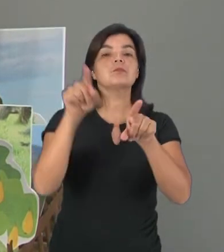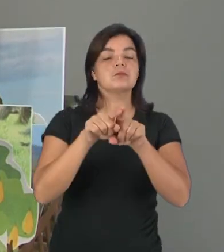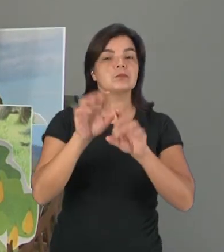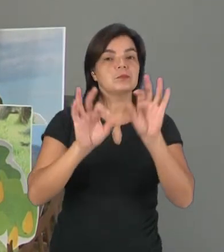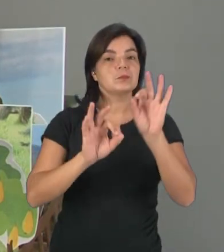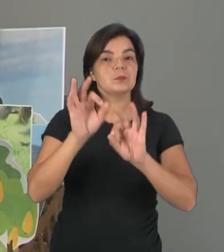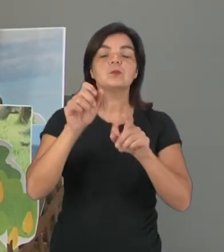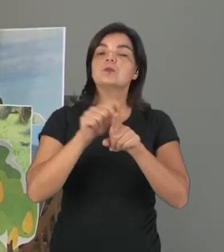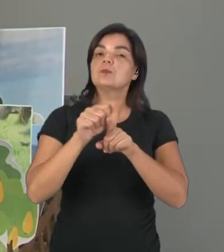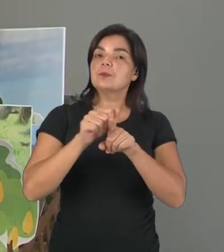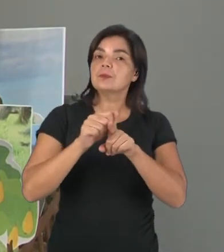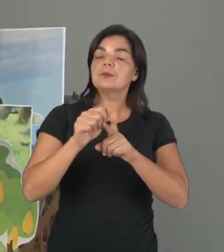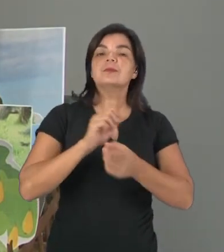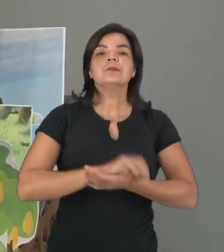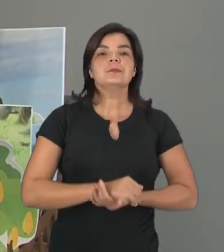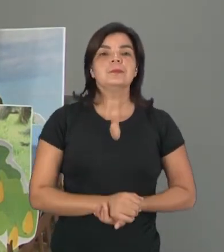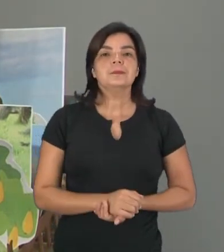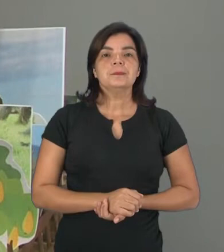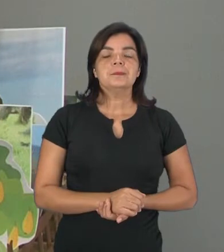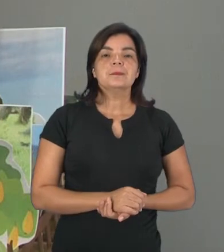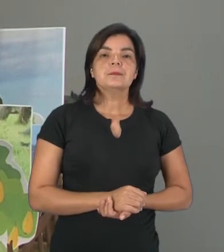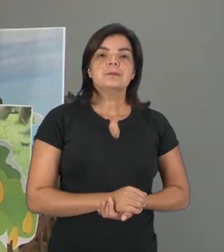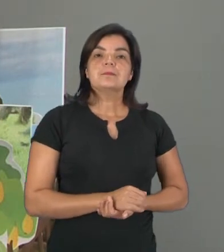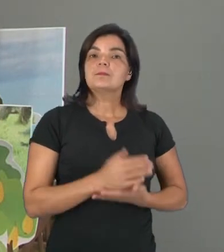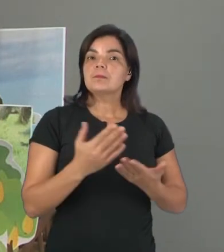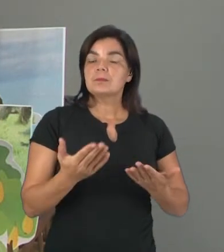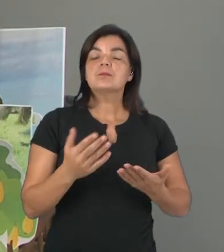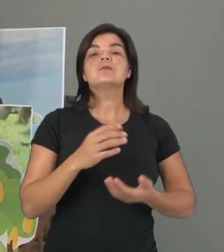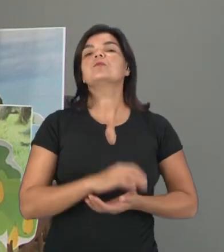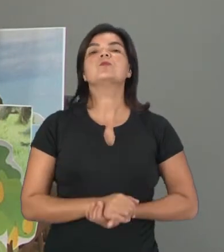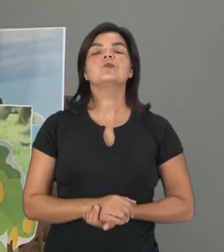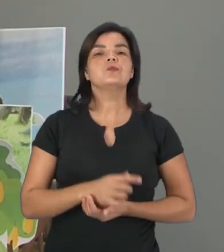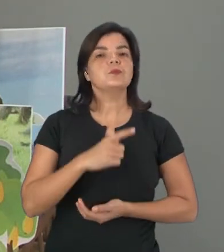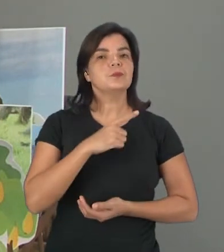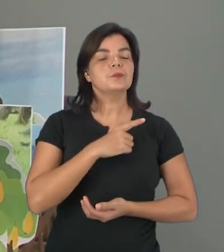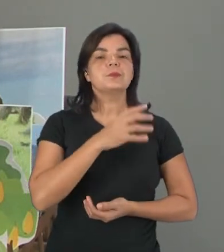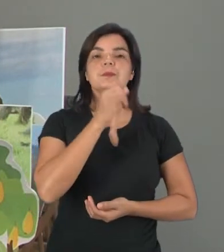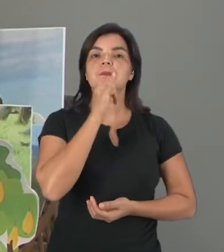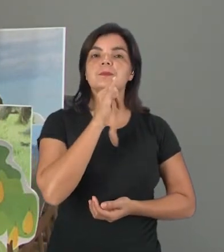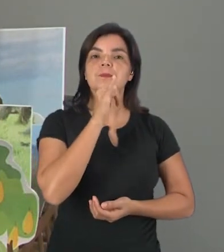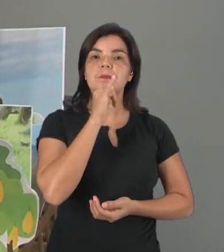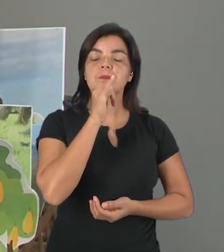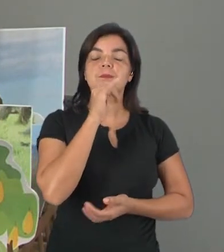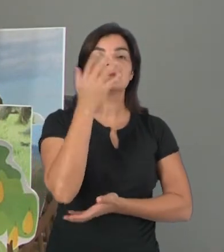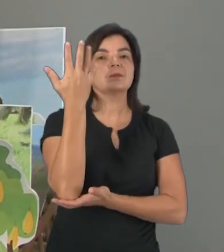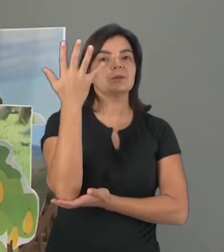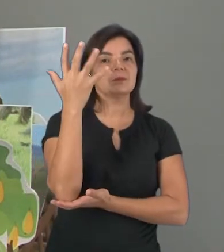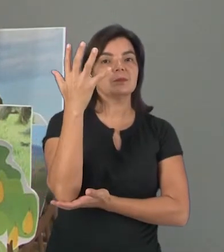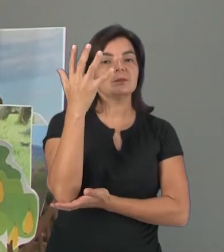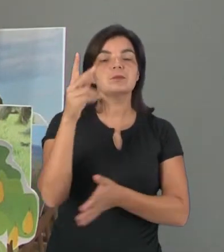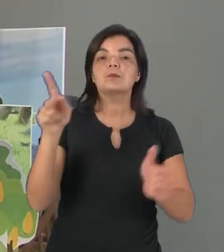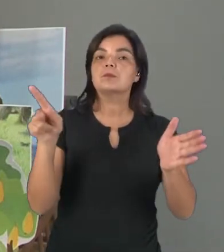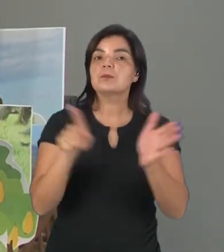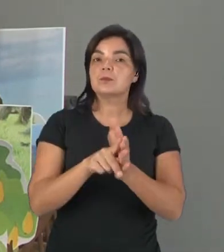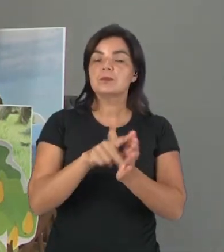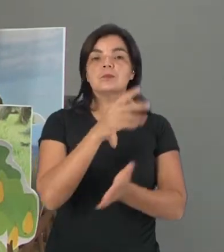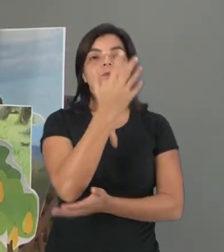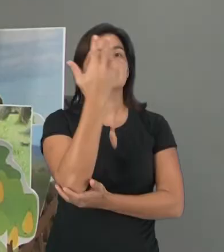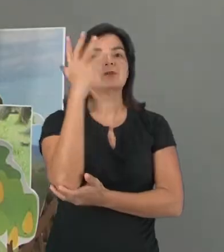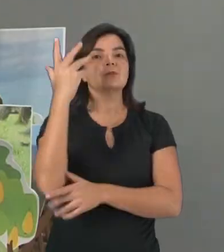produzido a borracha, certo? Então, aqui nós temos um exemplo de planta nativa.